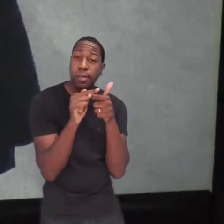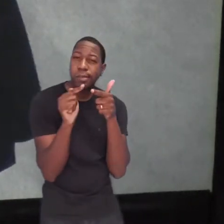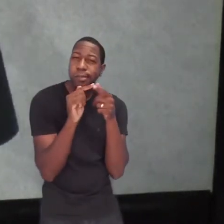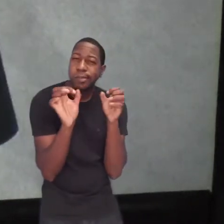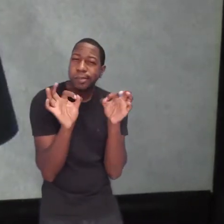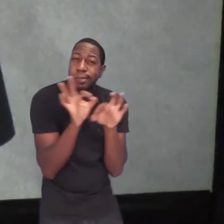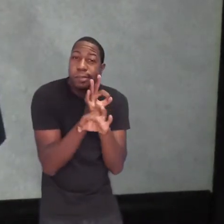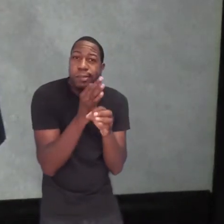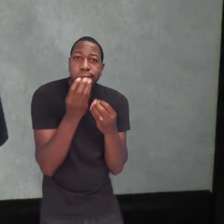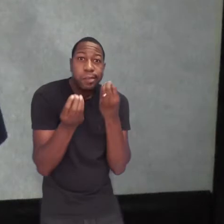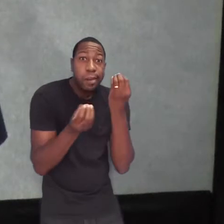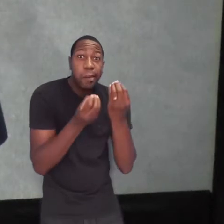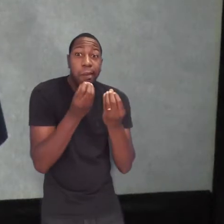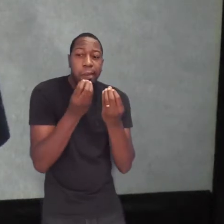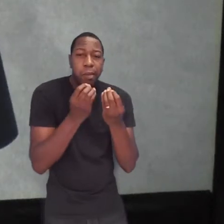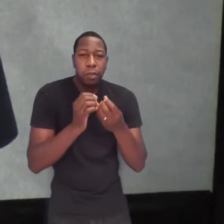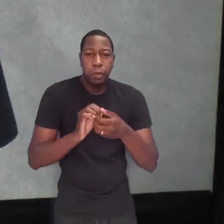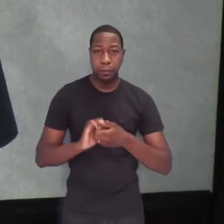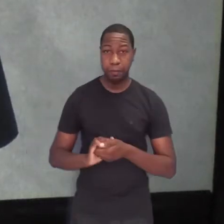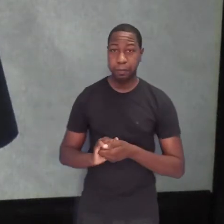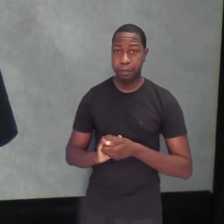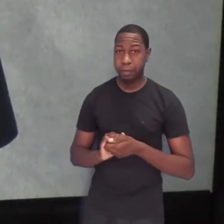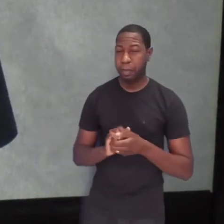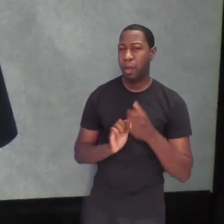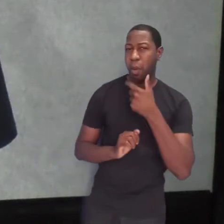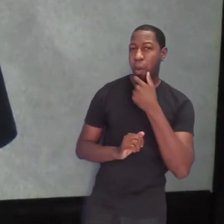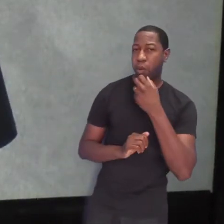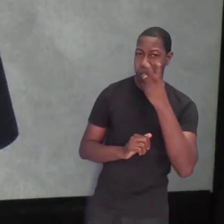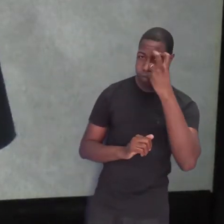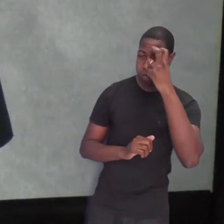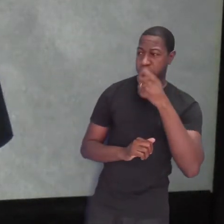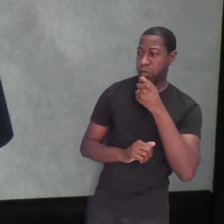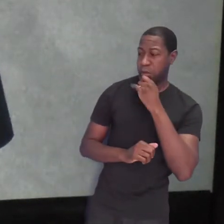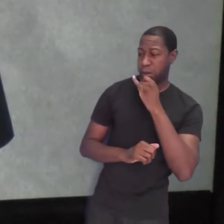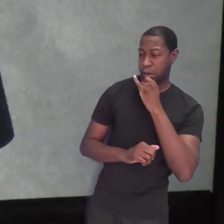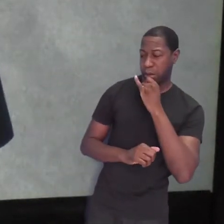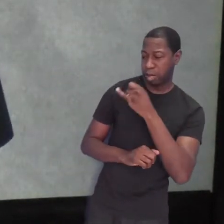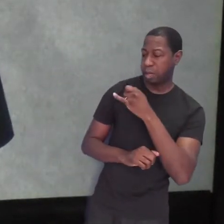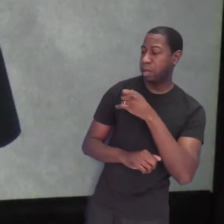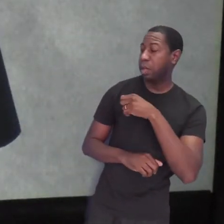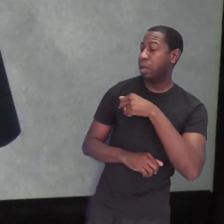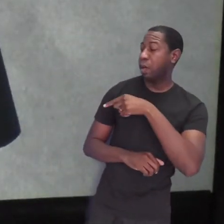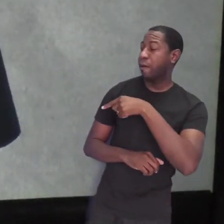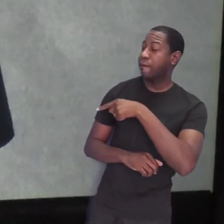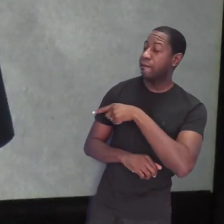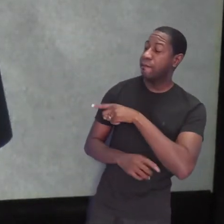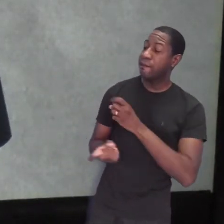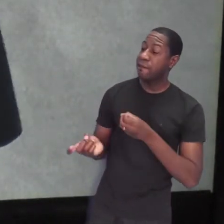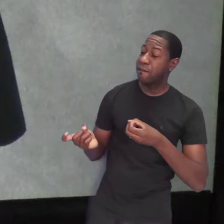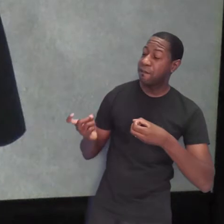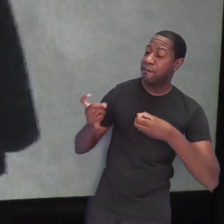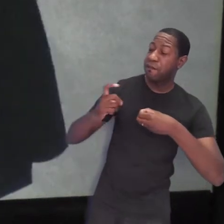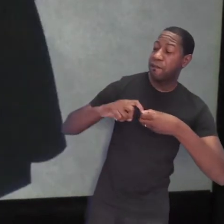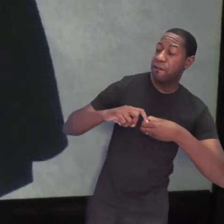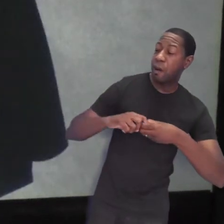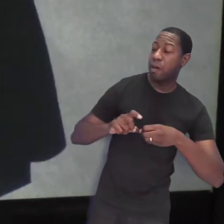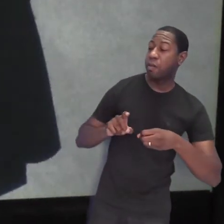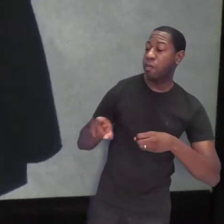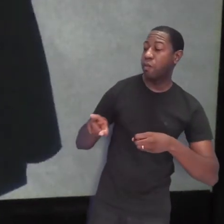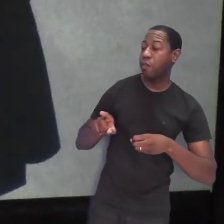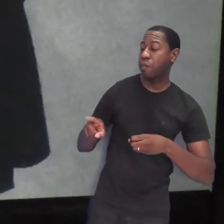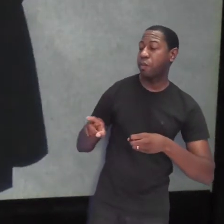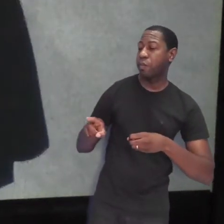que o mago disse que ele deveria voltar para o seu reino e bater de porta em porta